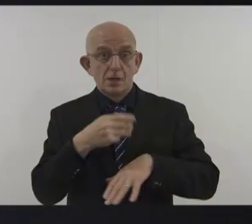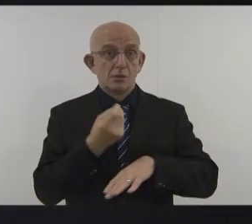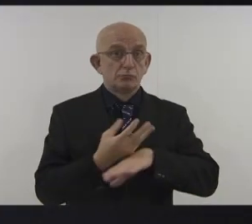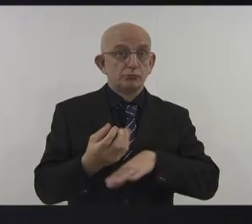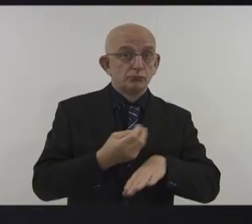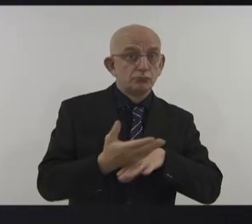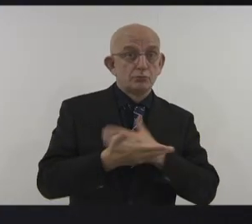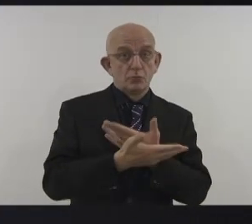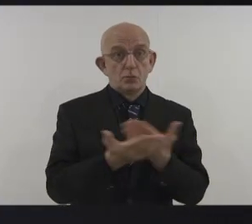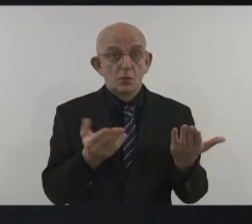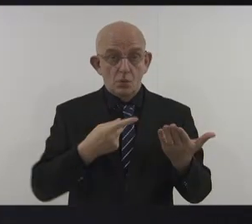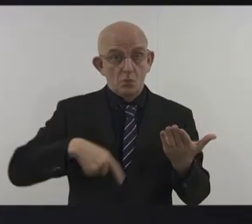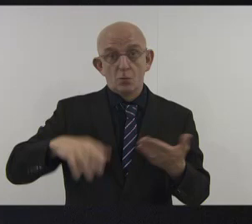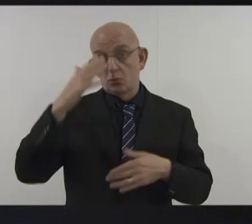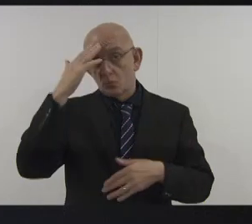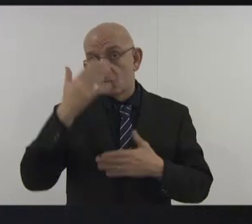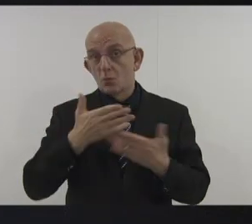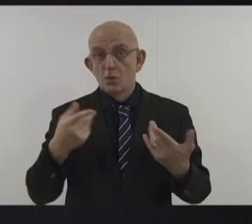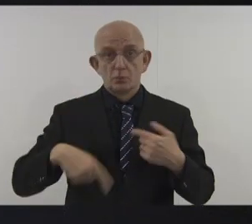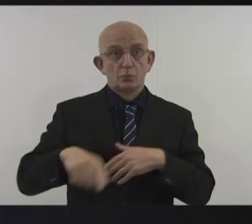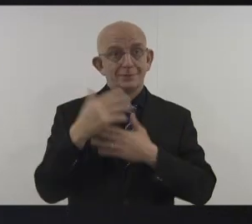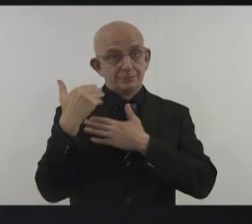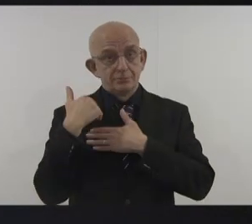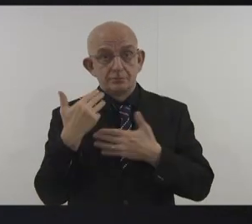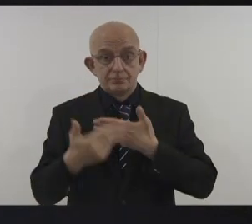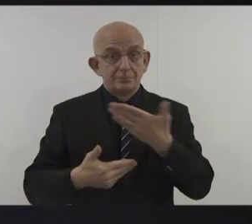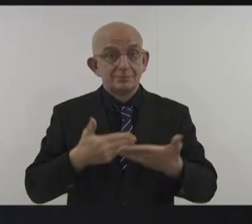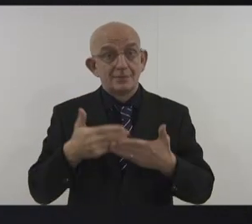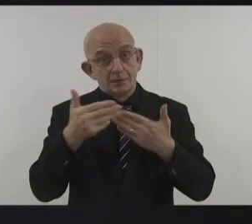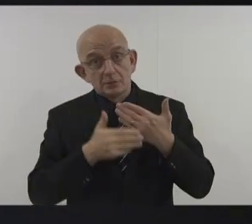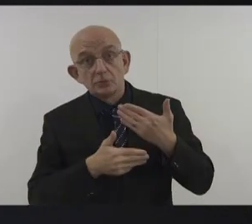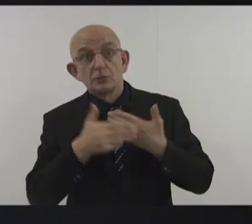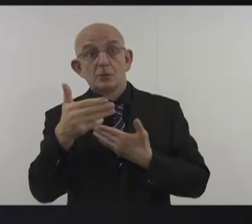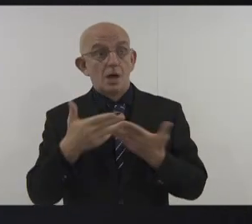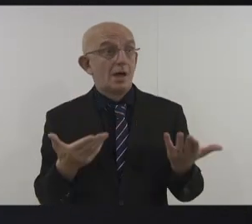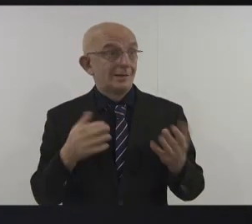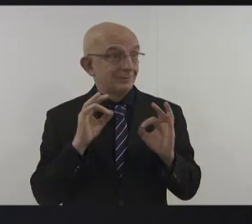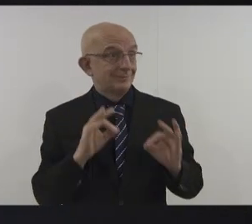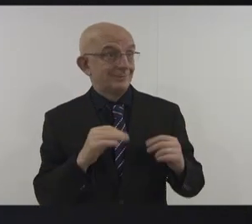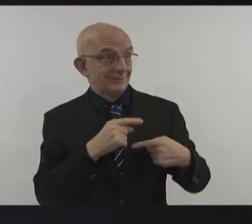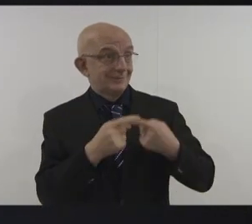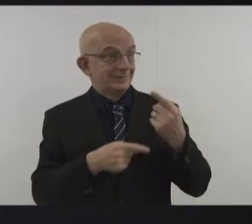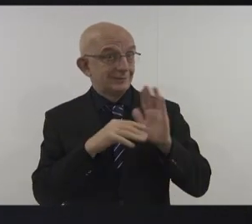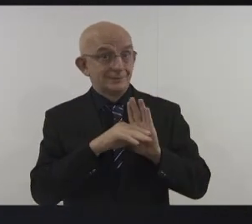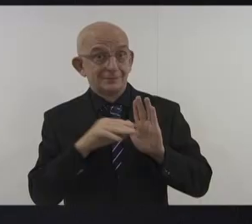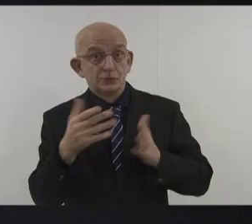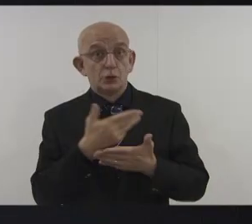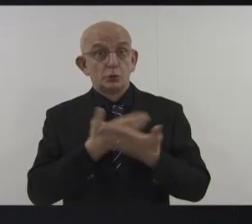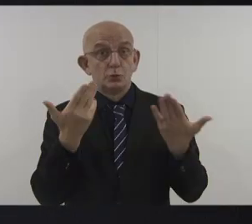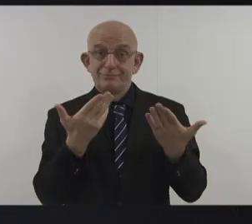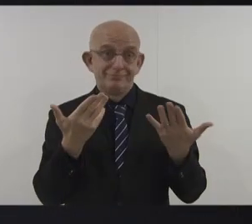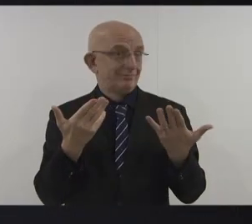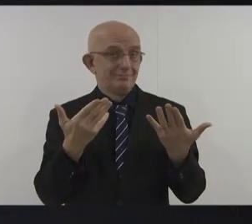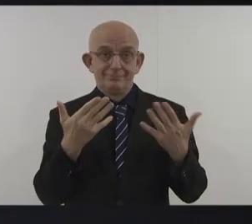sustentável. Estamos implementando o Plano Clima, que servirá como guia da